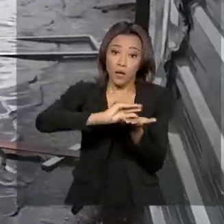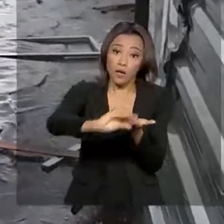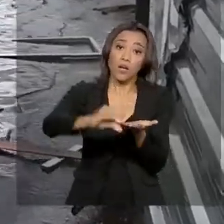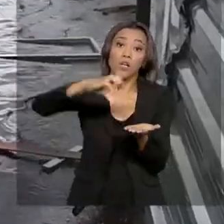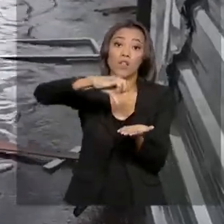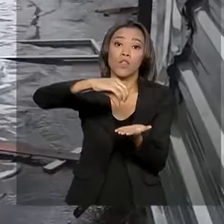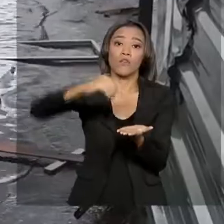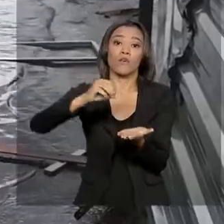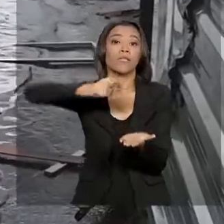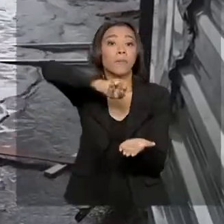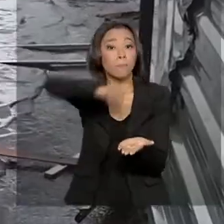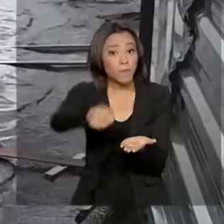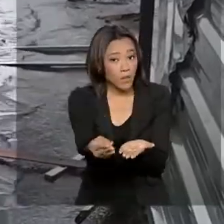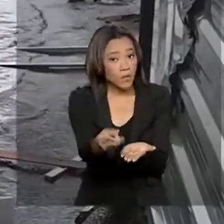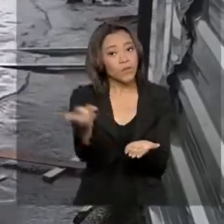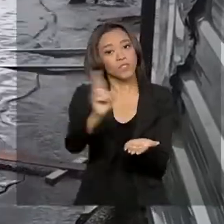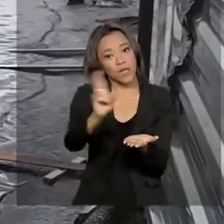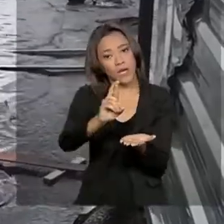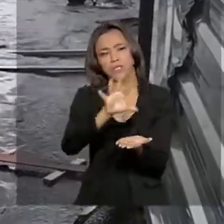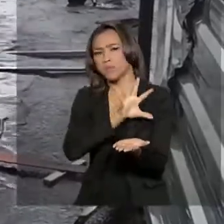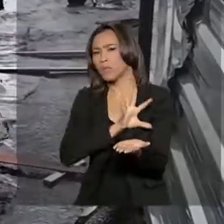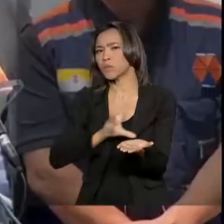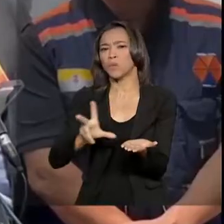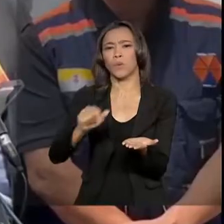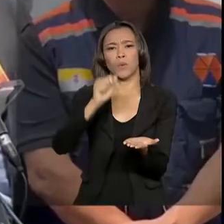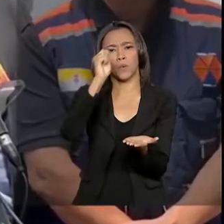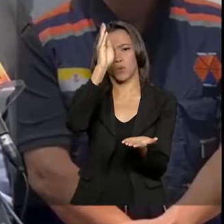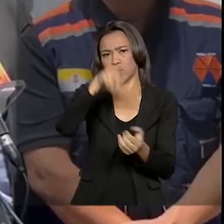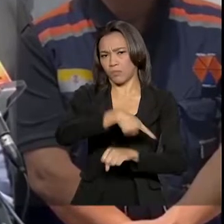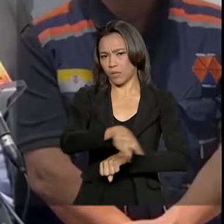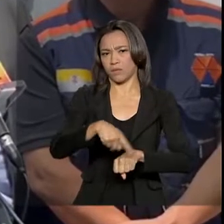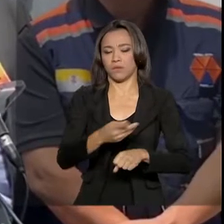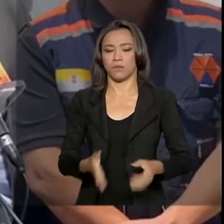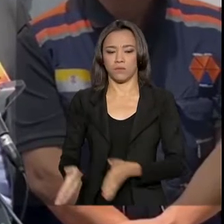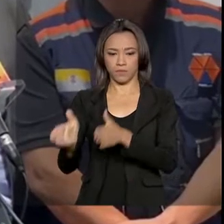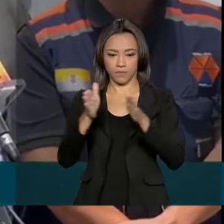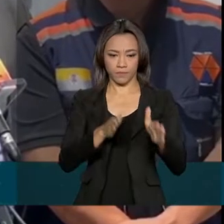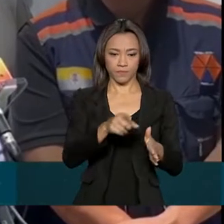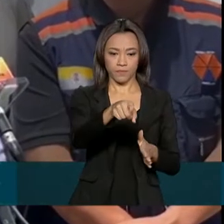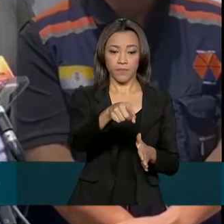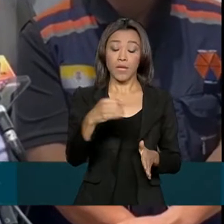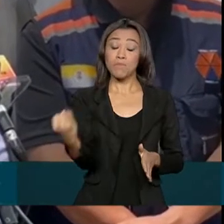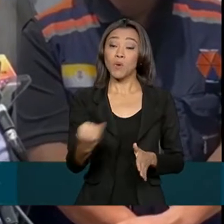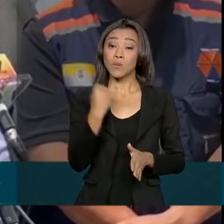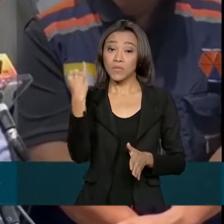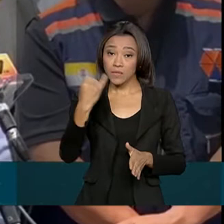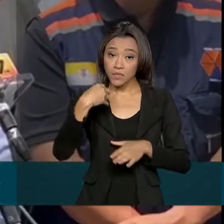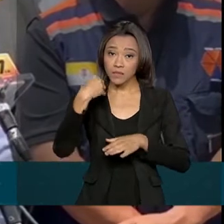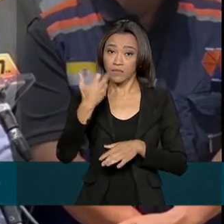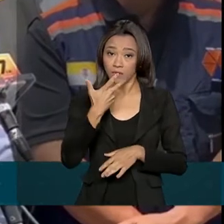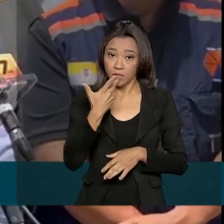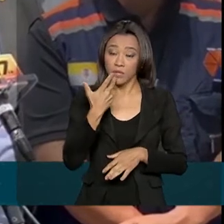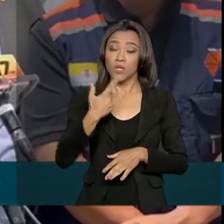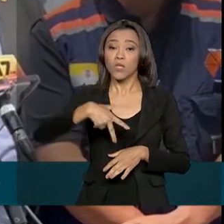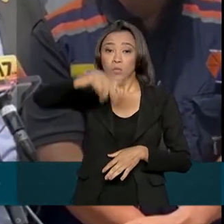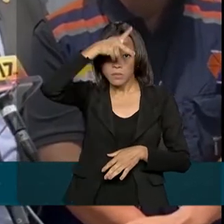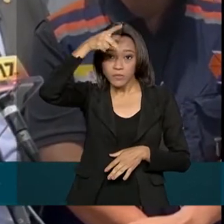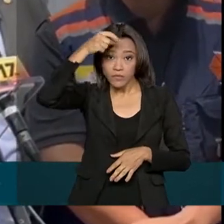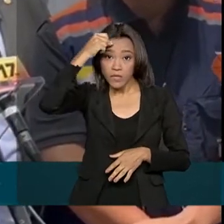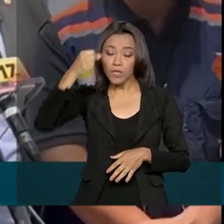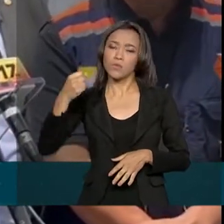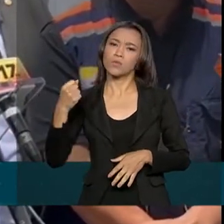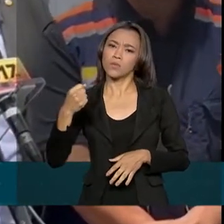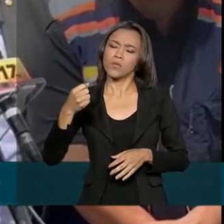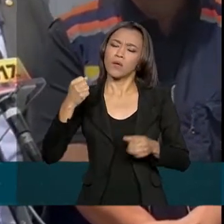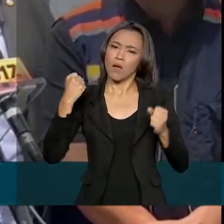para a Defesa Civil em todo o país. É importantíssimo que os prefeitos unidos possam nos